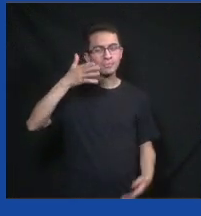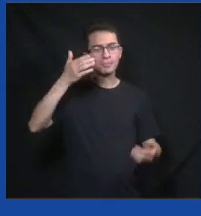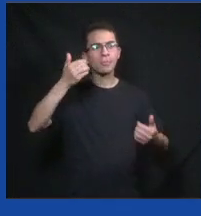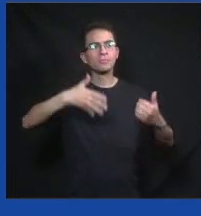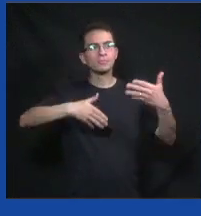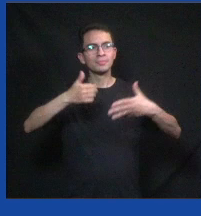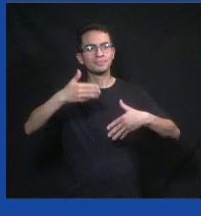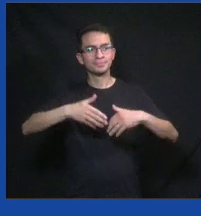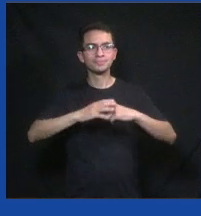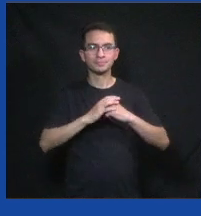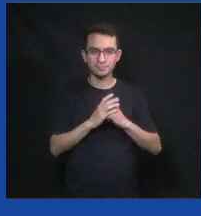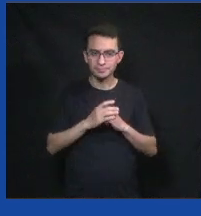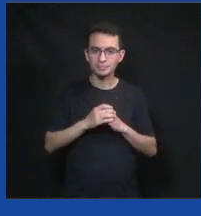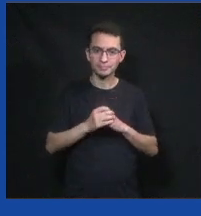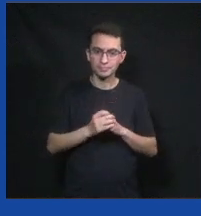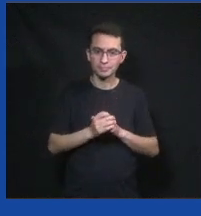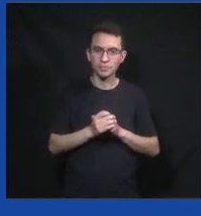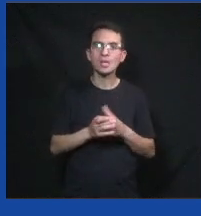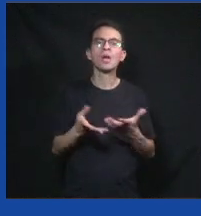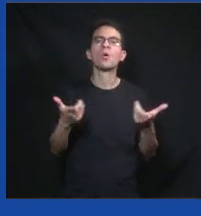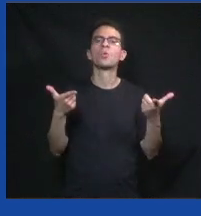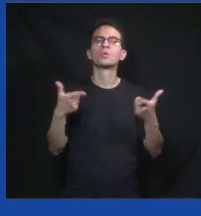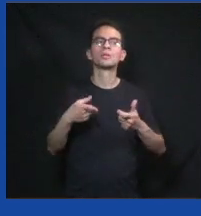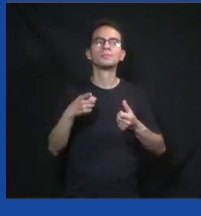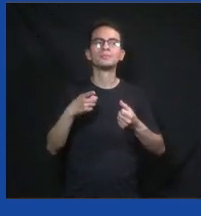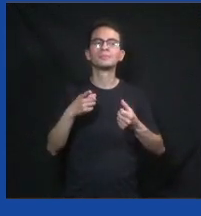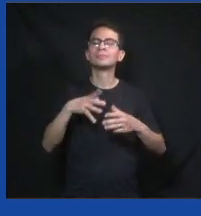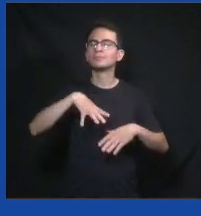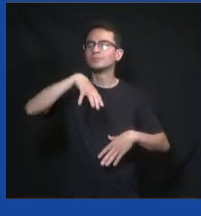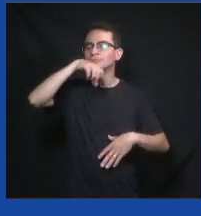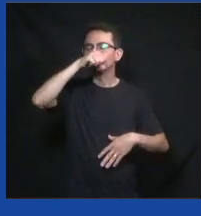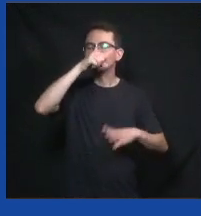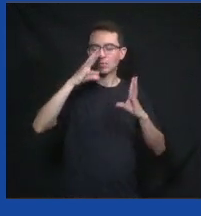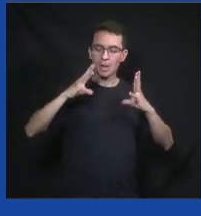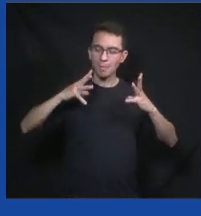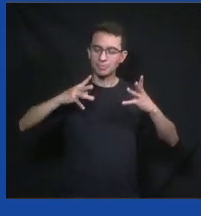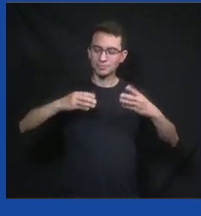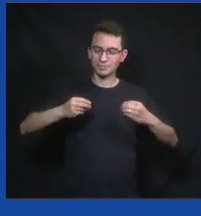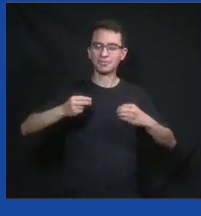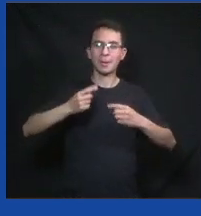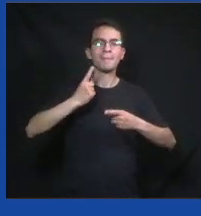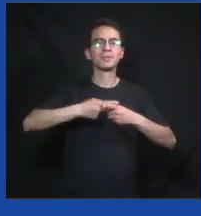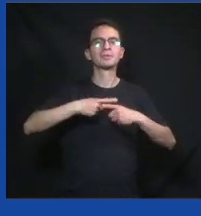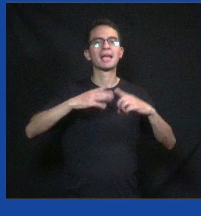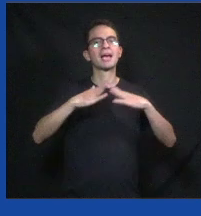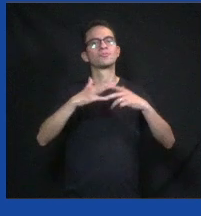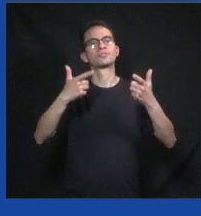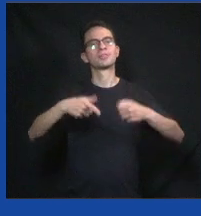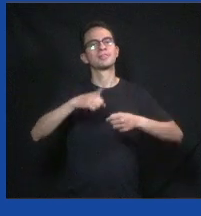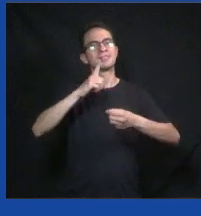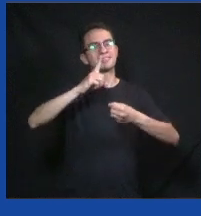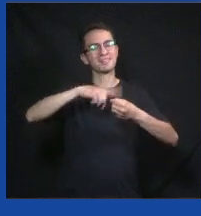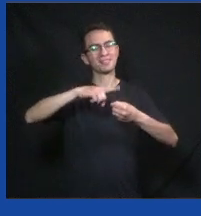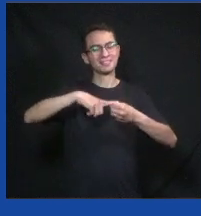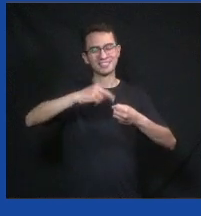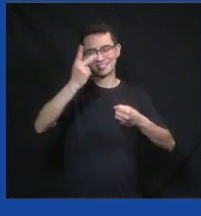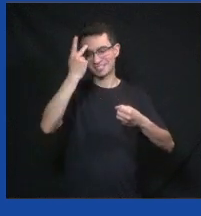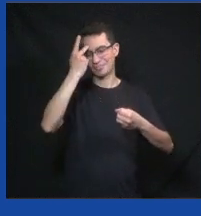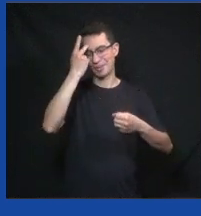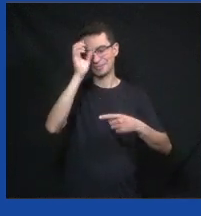porque eu estou em uma casa no interior de São Paulo, essa pandemia ter feito essas coisas com as pessoas. Mas primeiro eu queria